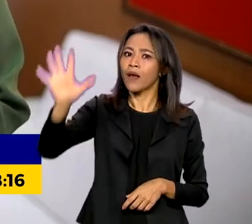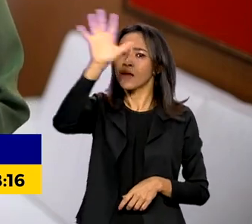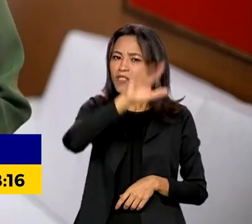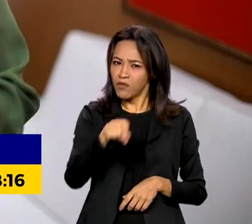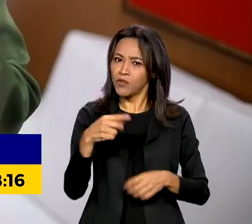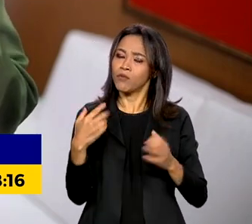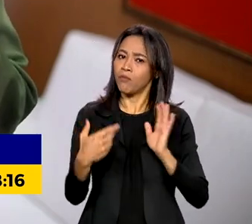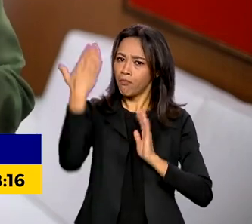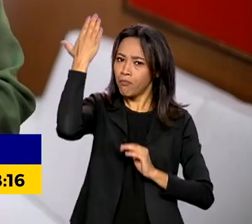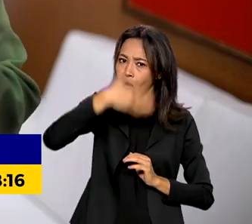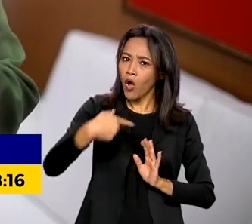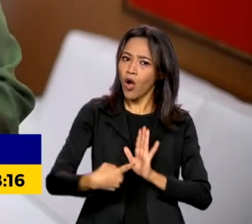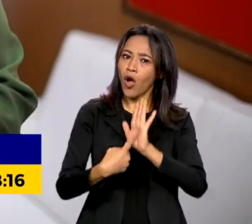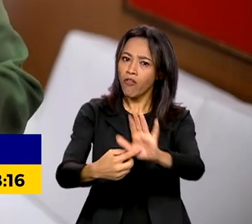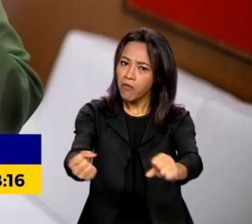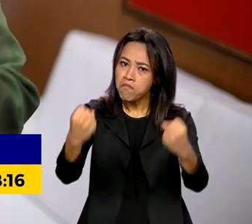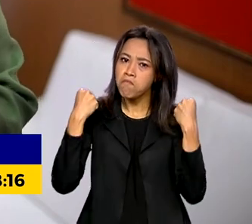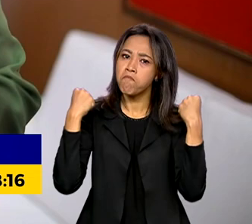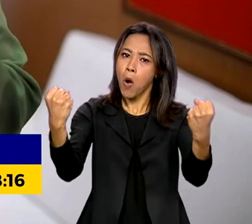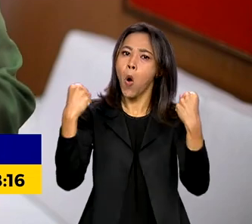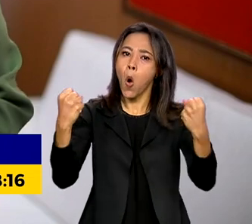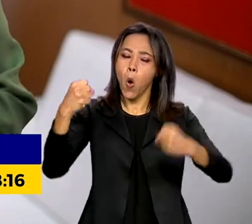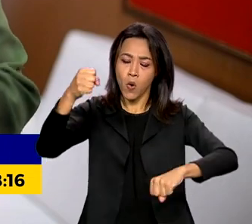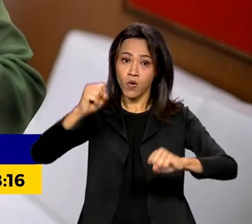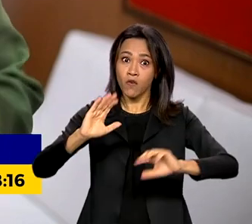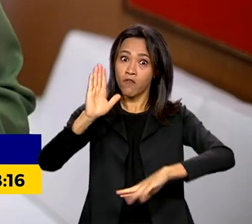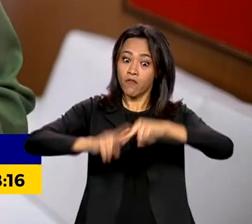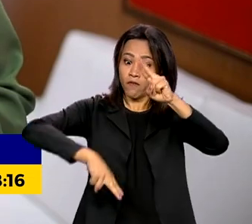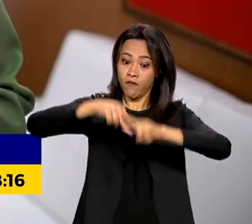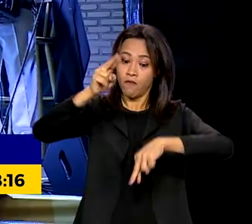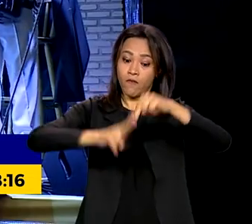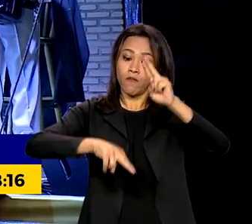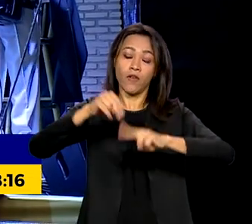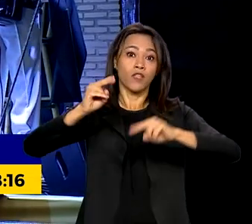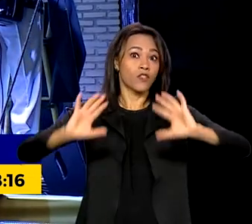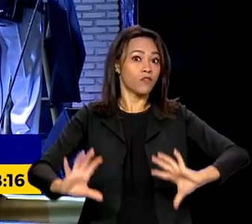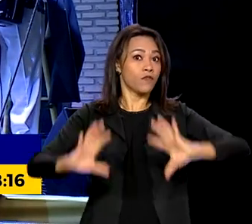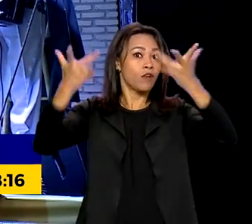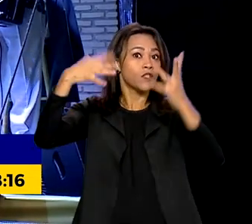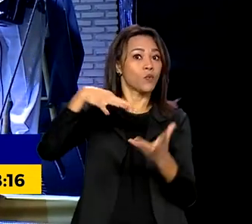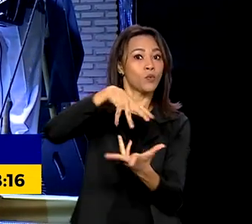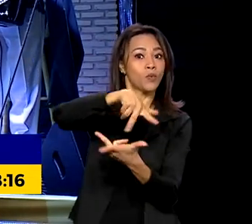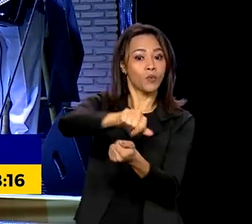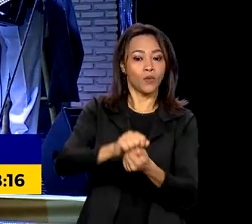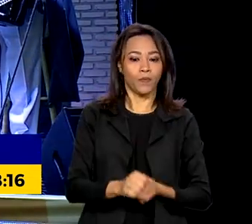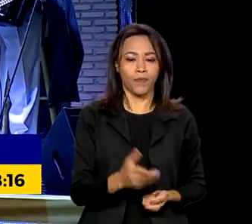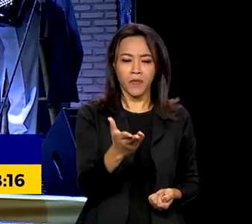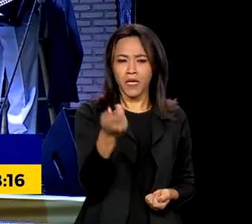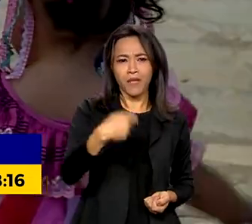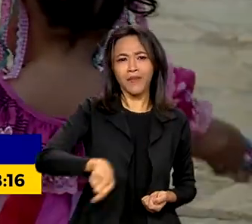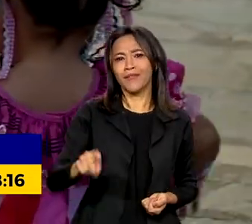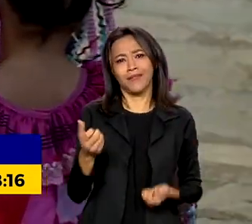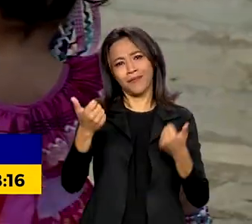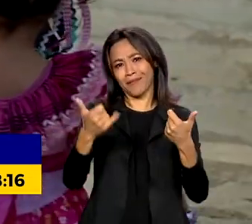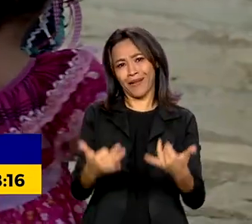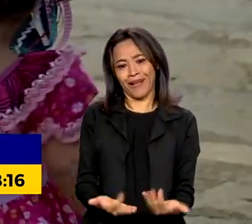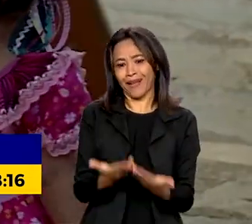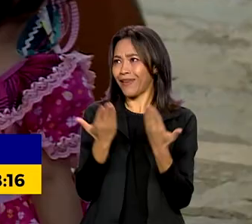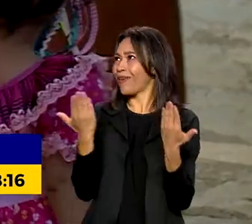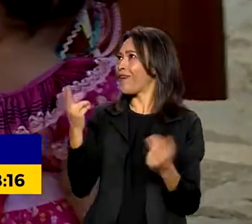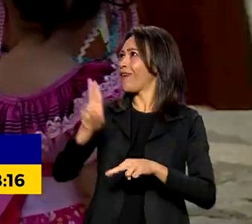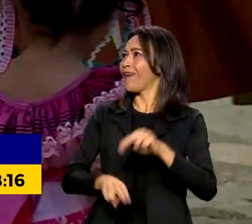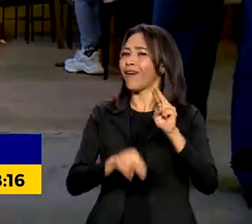potência e é um dos maiores ciclos de festas regionais do mundo. E nem precisa dizer que uma festa junina